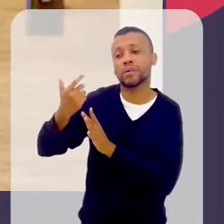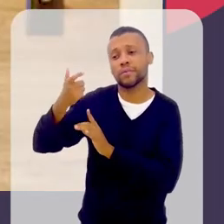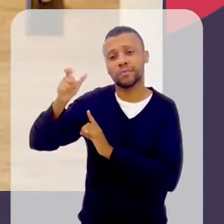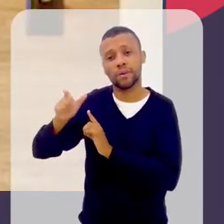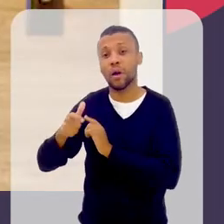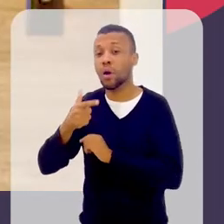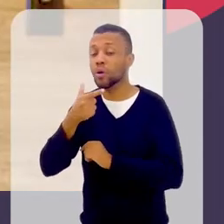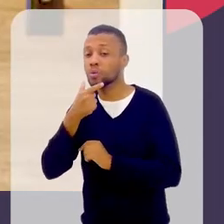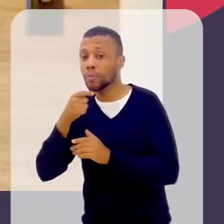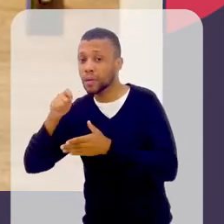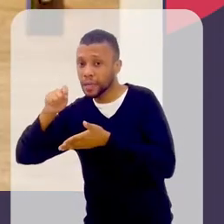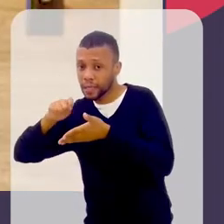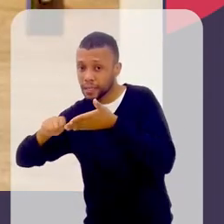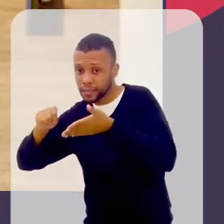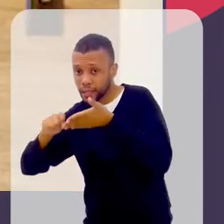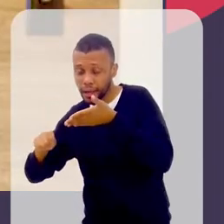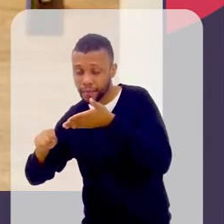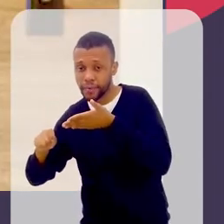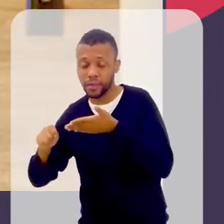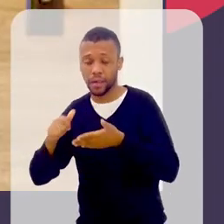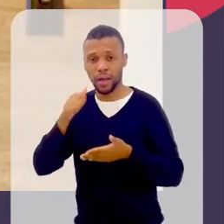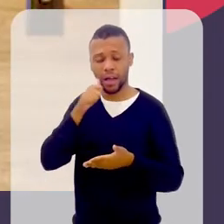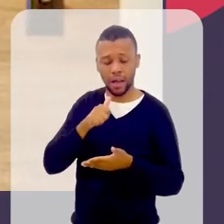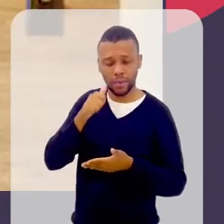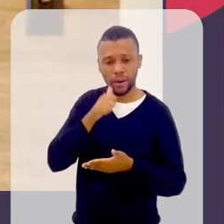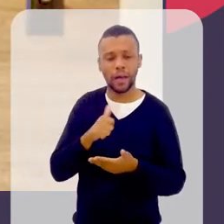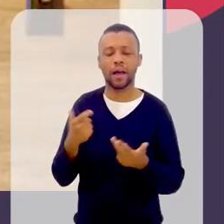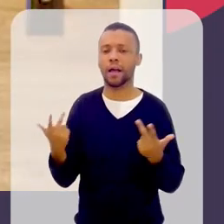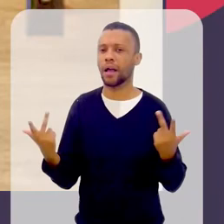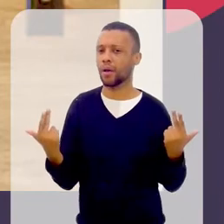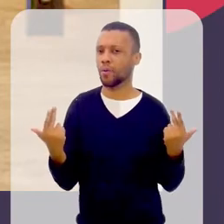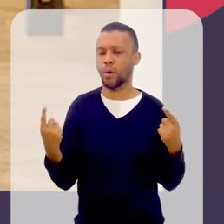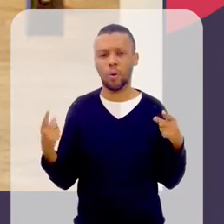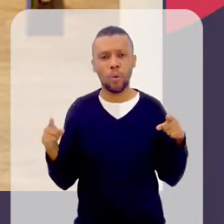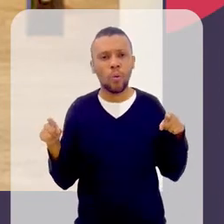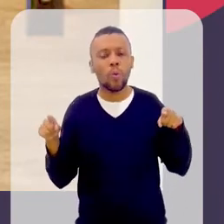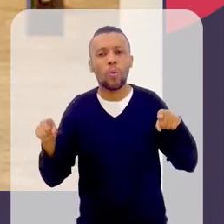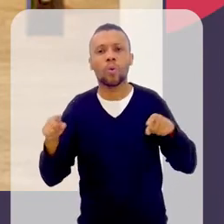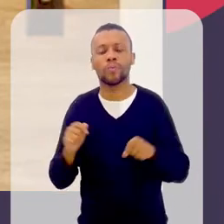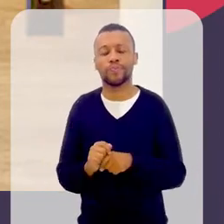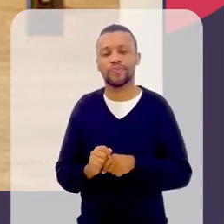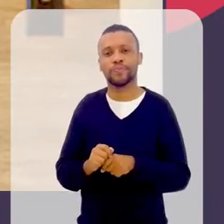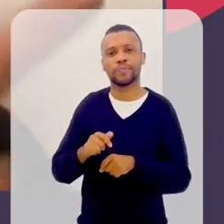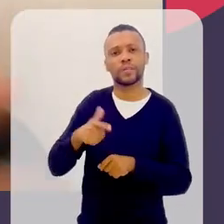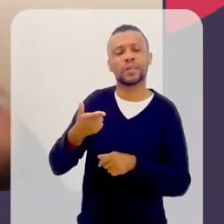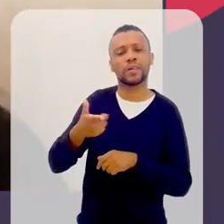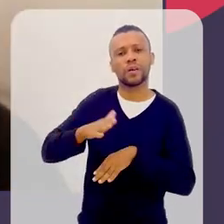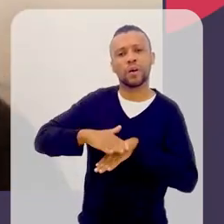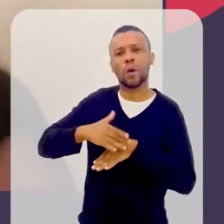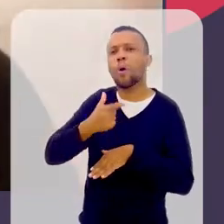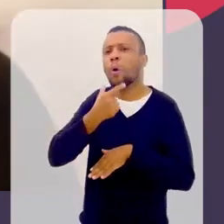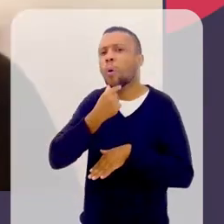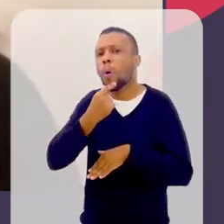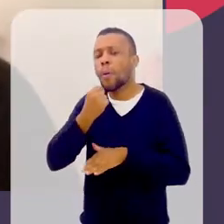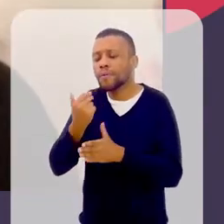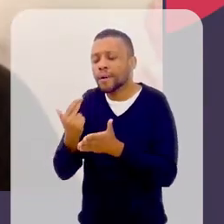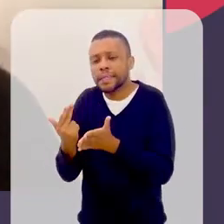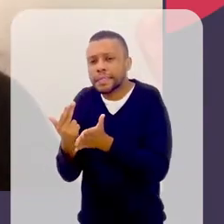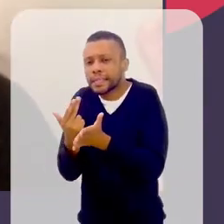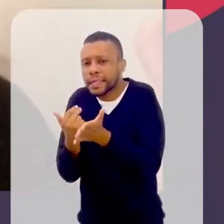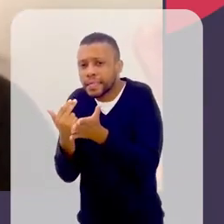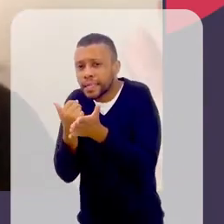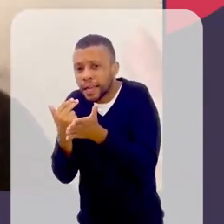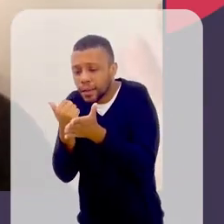homem escreve... Há mulheres que escrevem também. Desde que o homem faz desenhos na pedra... Há mulheres que fazem